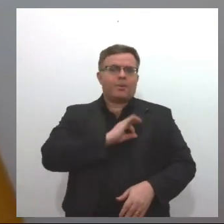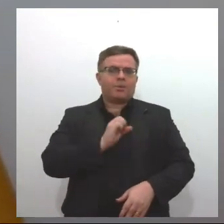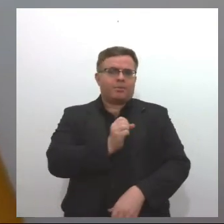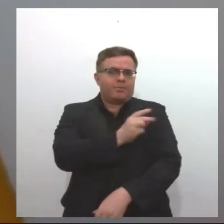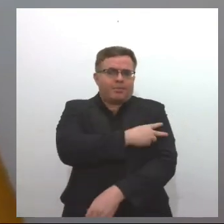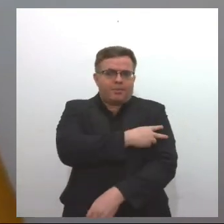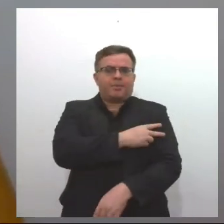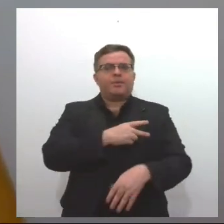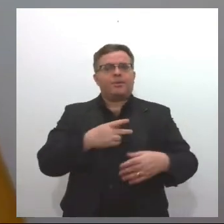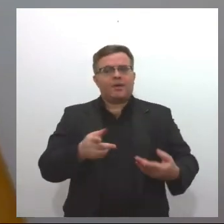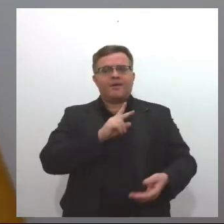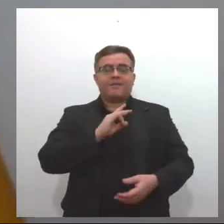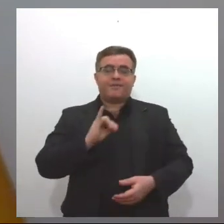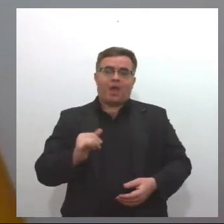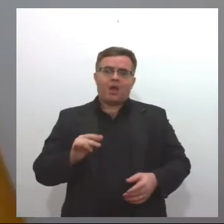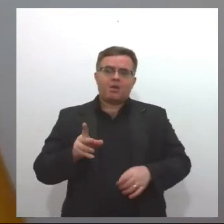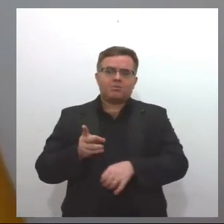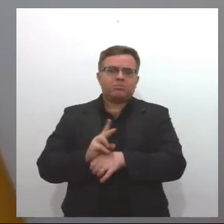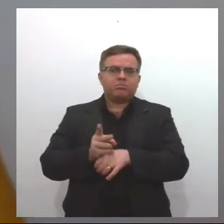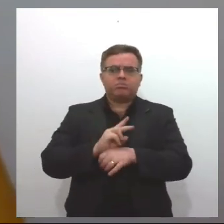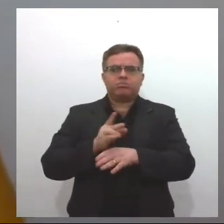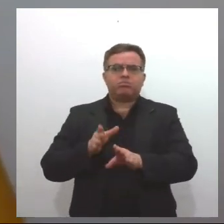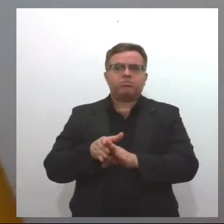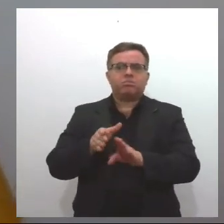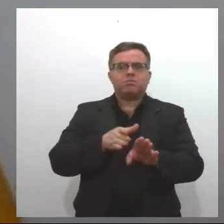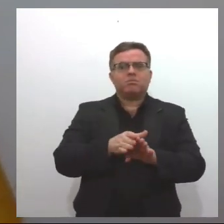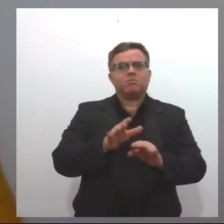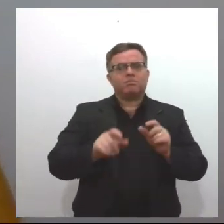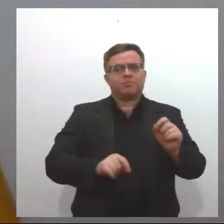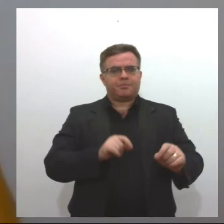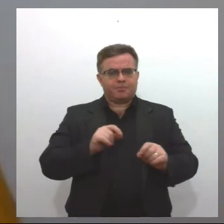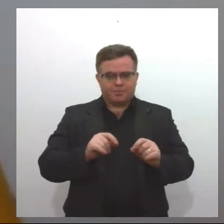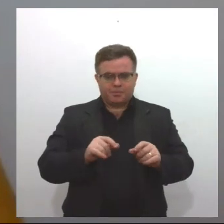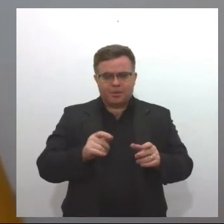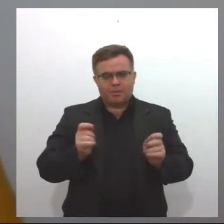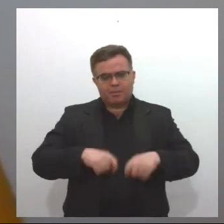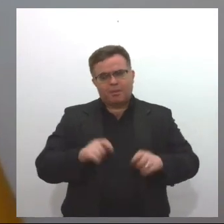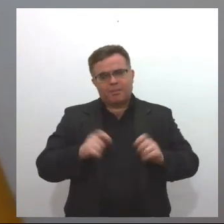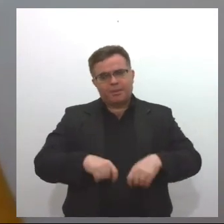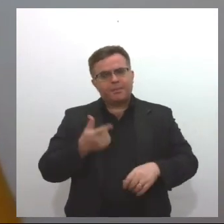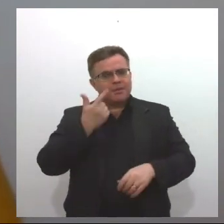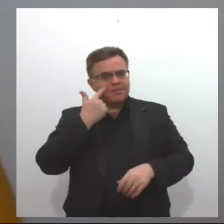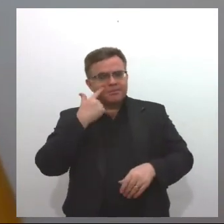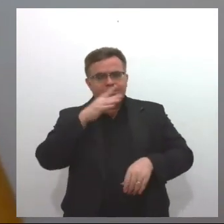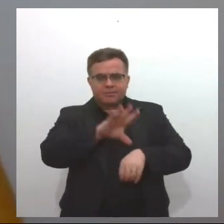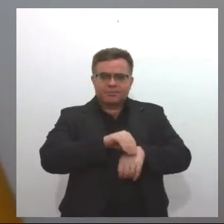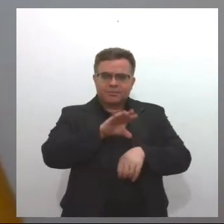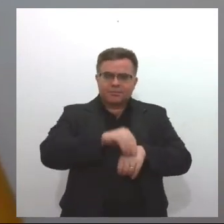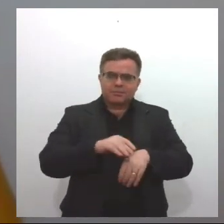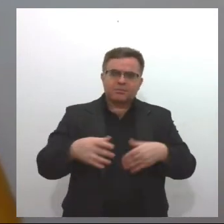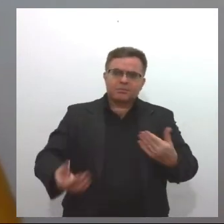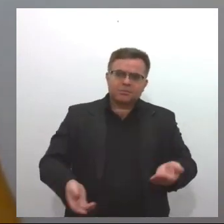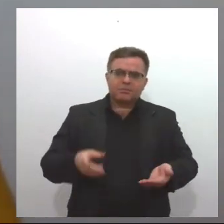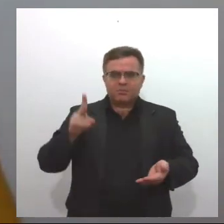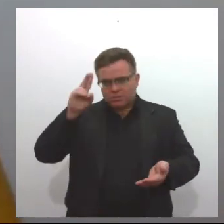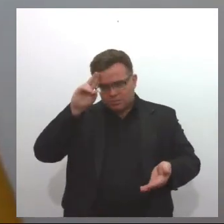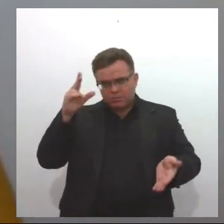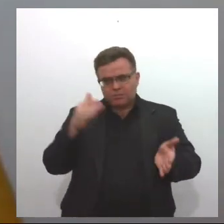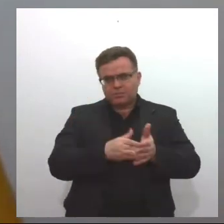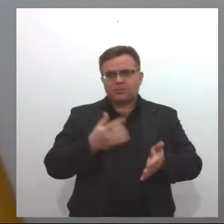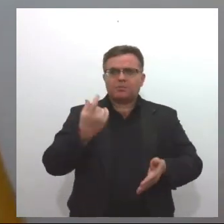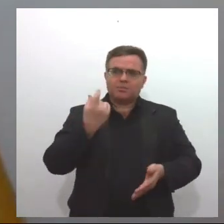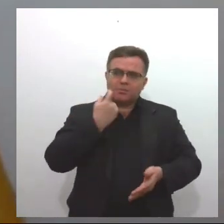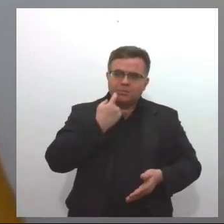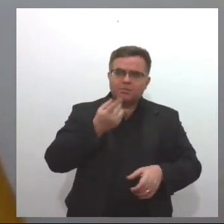eles estão fazendo um trabalho contínuo de atendimento a essas denúncias. A vigilância, ela trabalha de segunda a sexta, no horário normal,